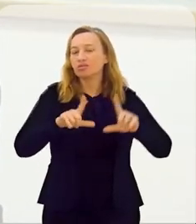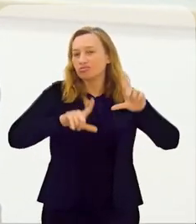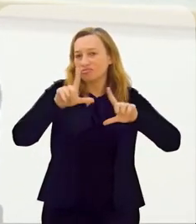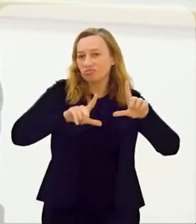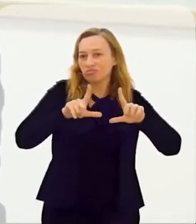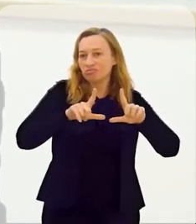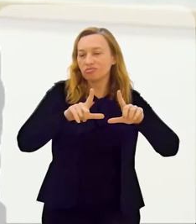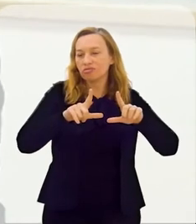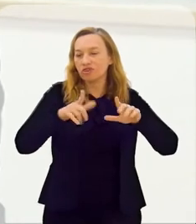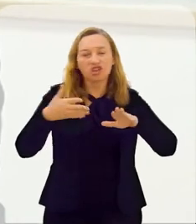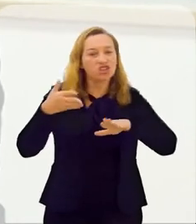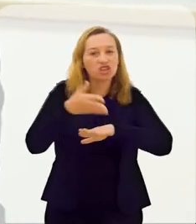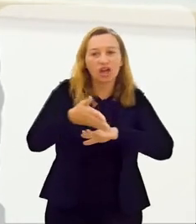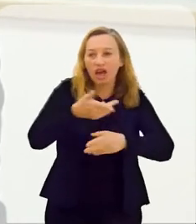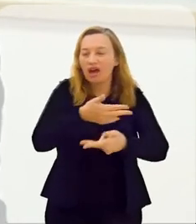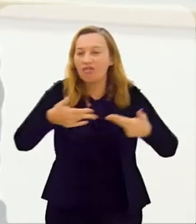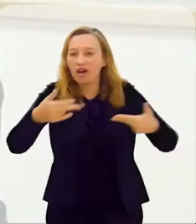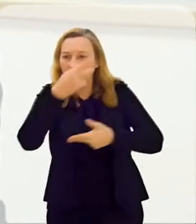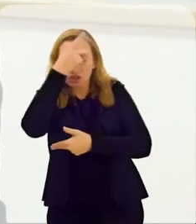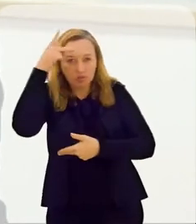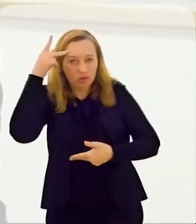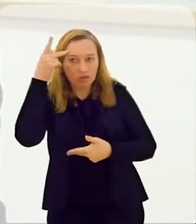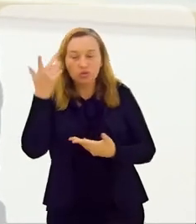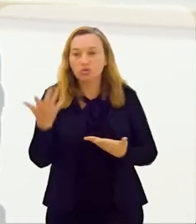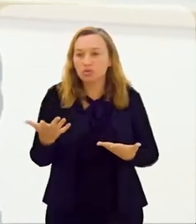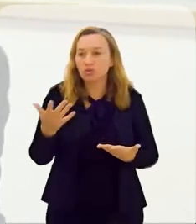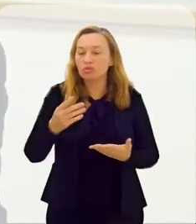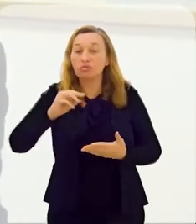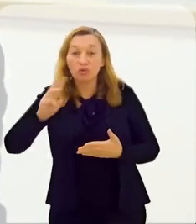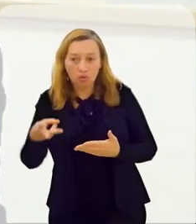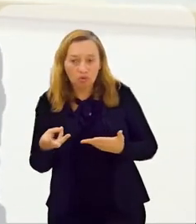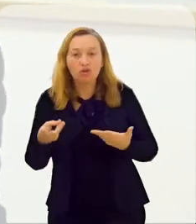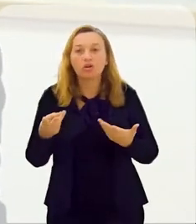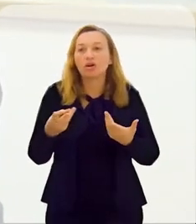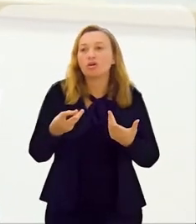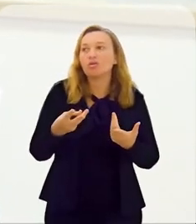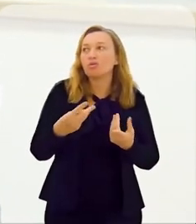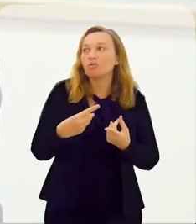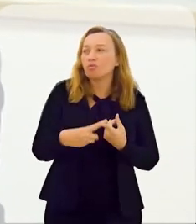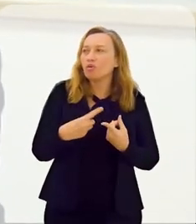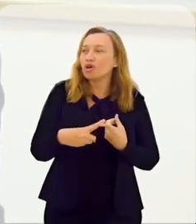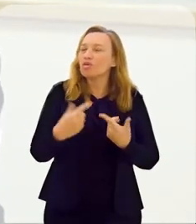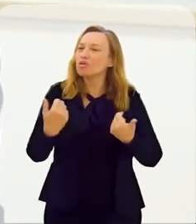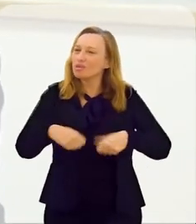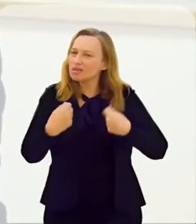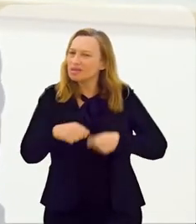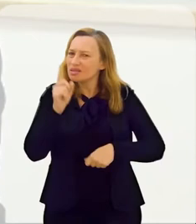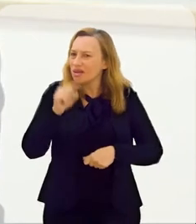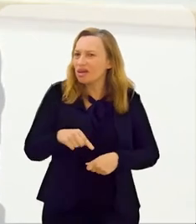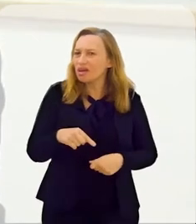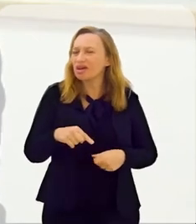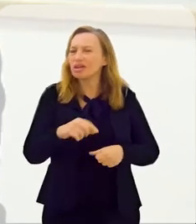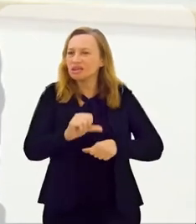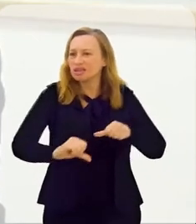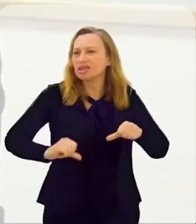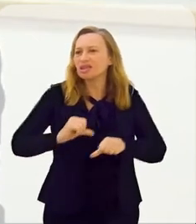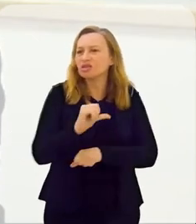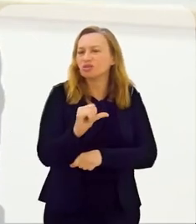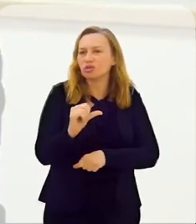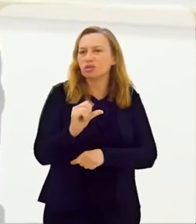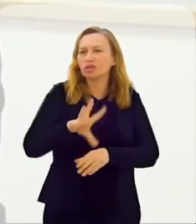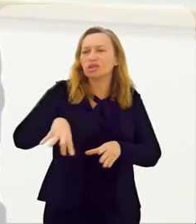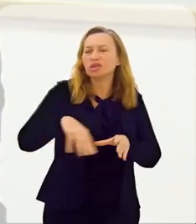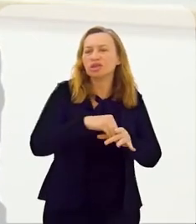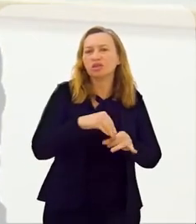tenho certeza que o programa de vocês vai alcançar milhares de pessoas, talvez até milhões, porque o que a gente